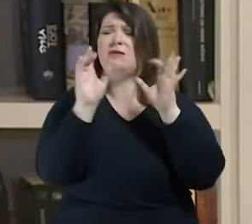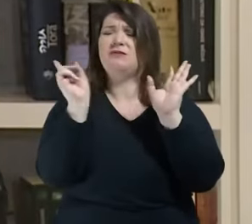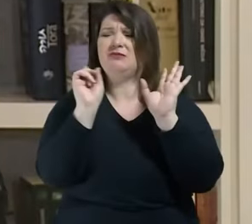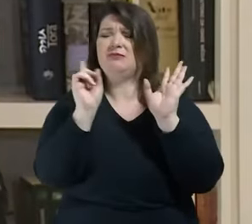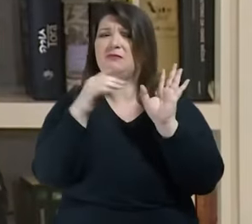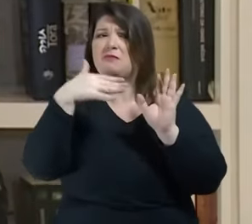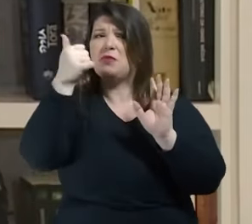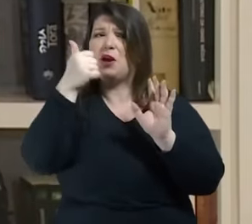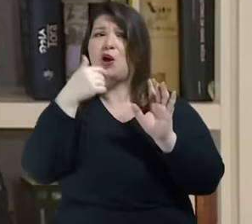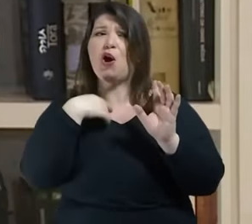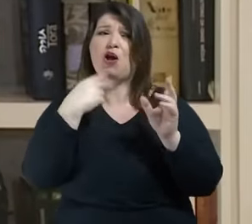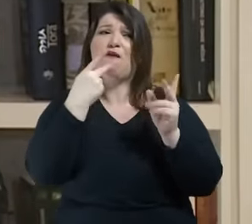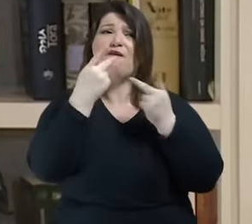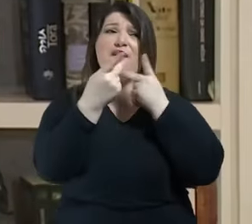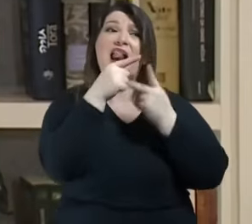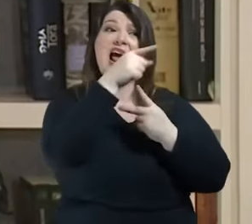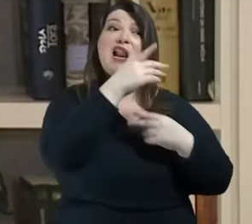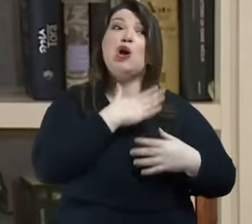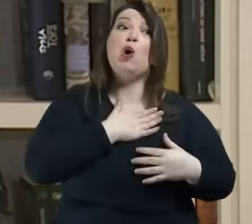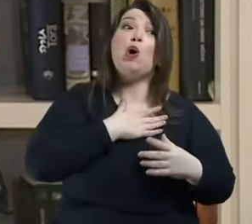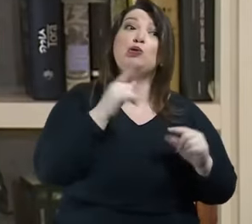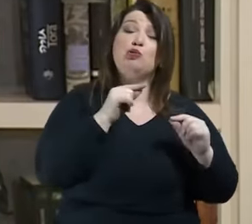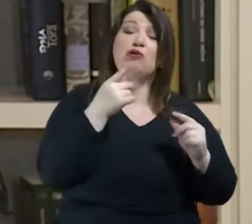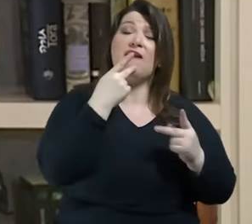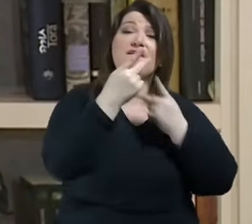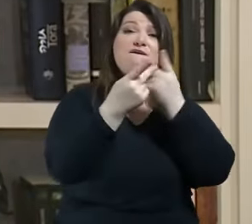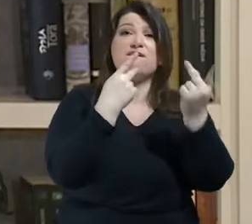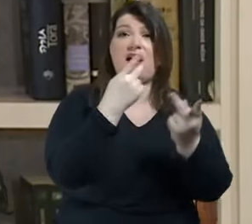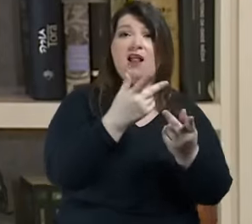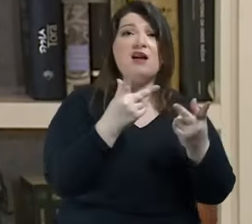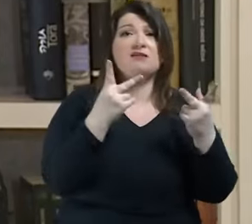e passo a ser aquele cadáver costurado